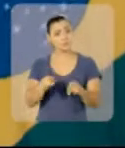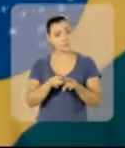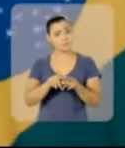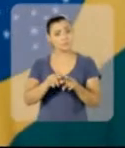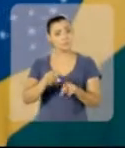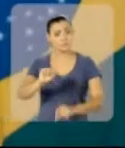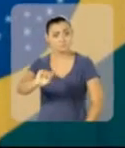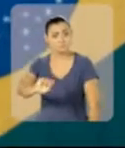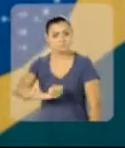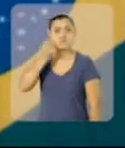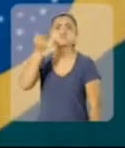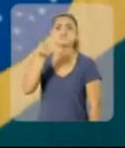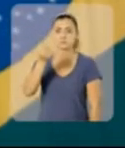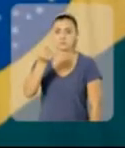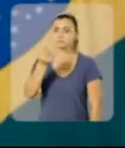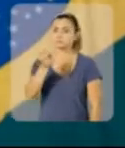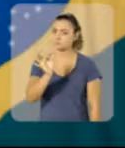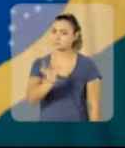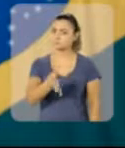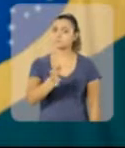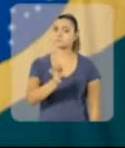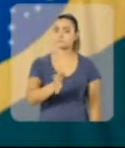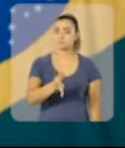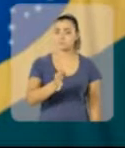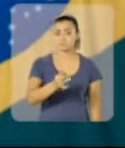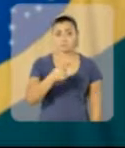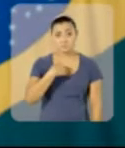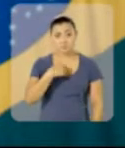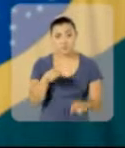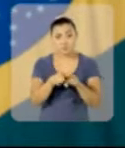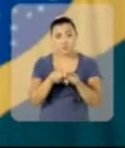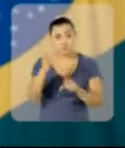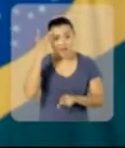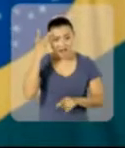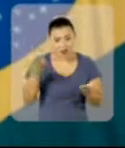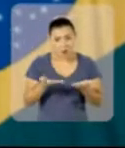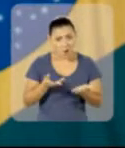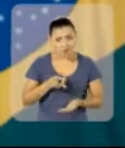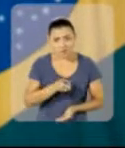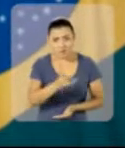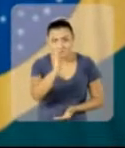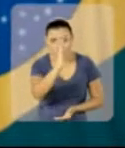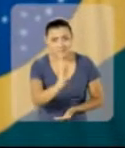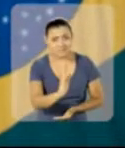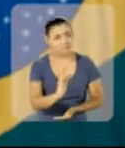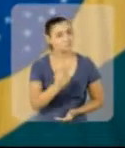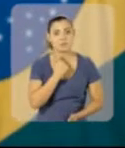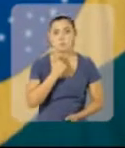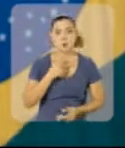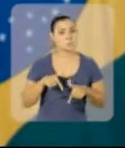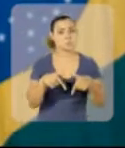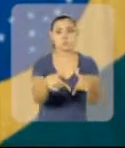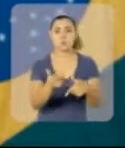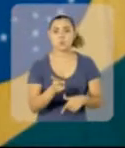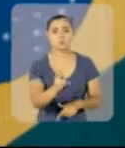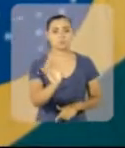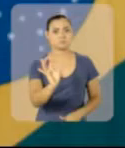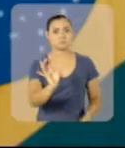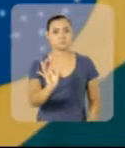também tô pé da vida. Eu também acho que do jeito que tá, não pode ficar.